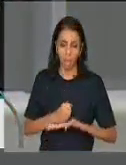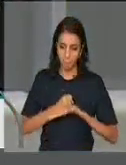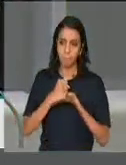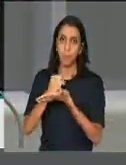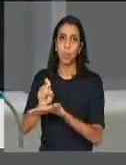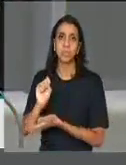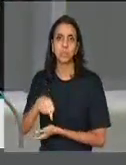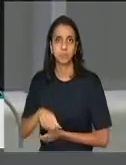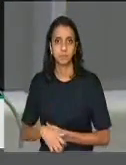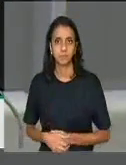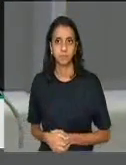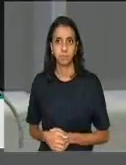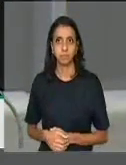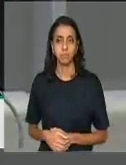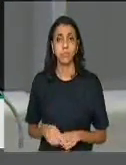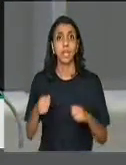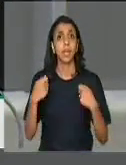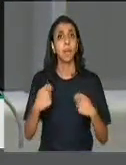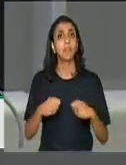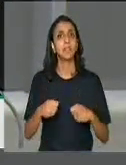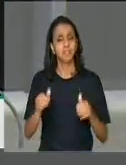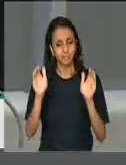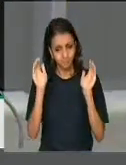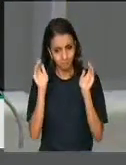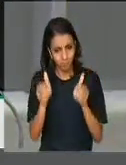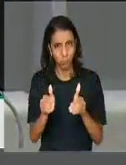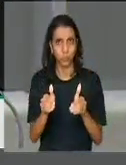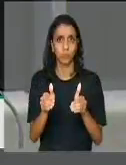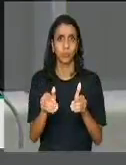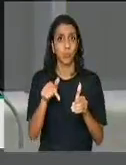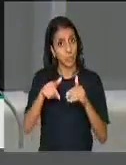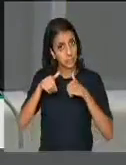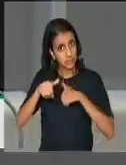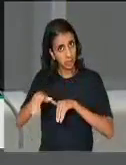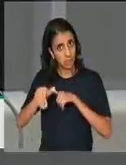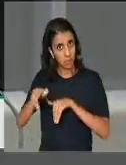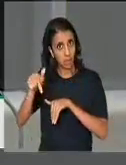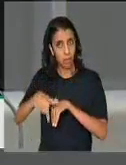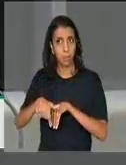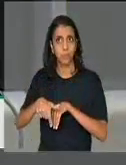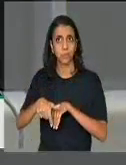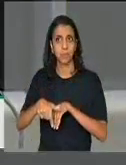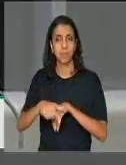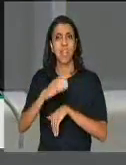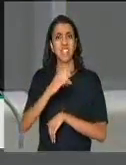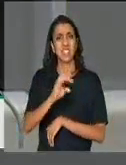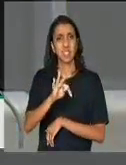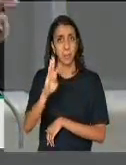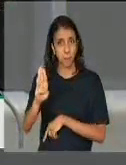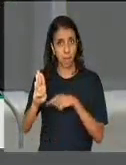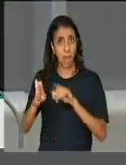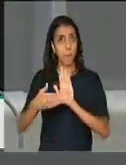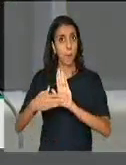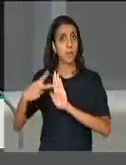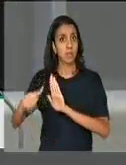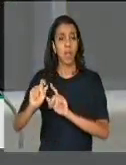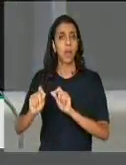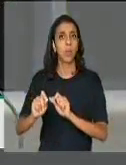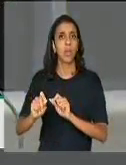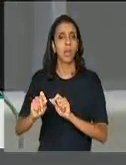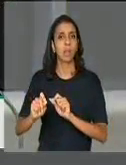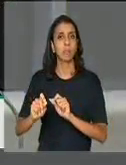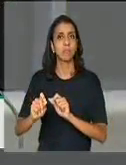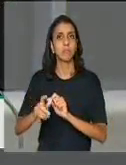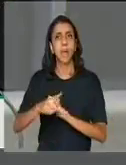botar um foco, iniciar neste setembro, como muito bem propôs a CTB, a primavera de